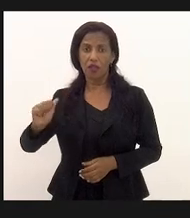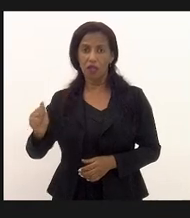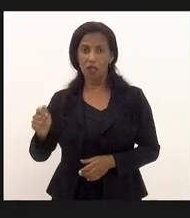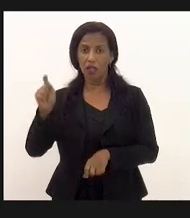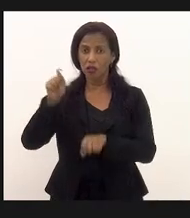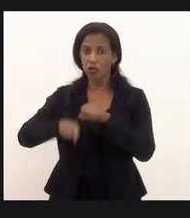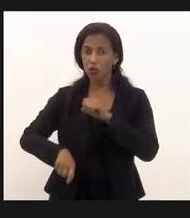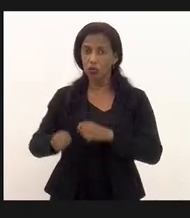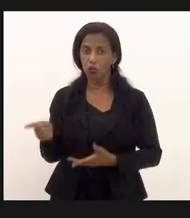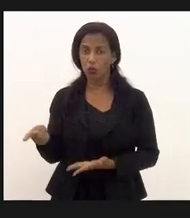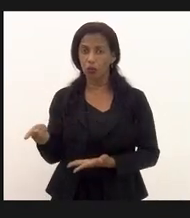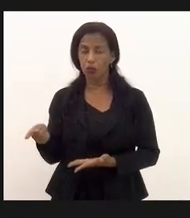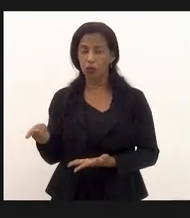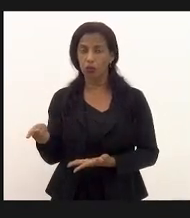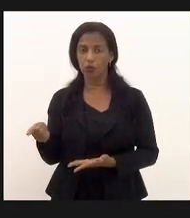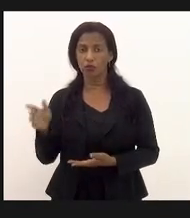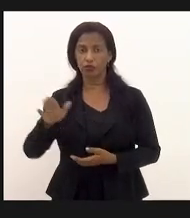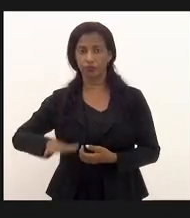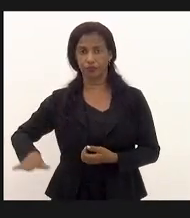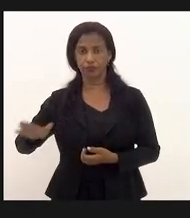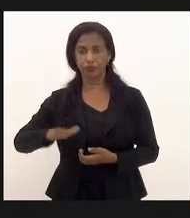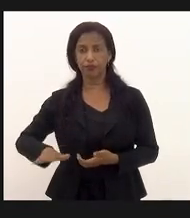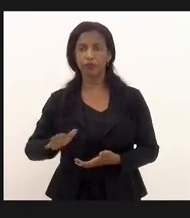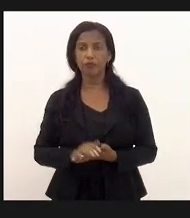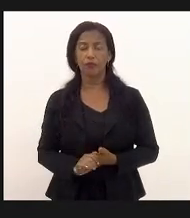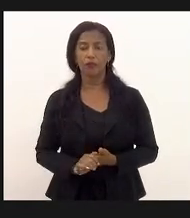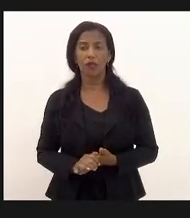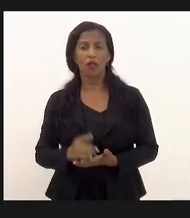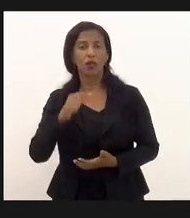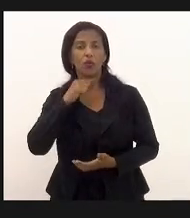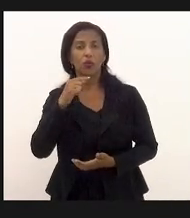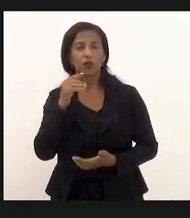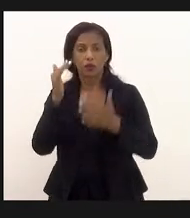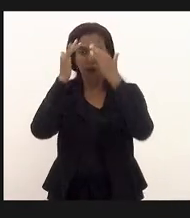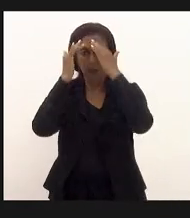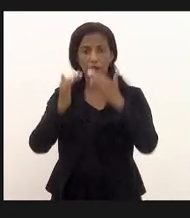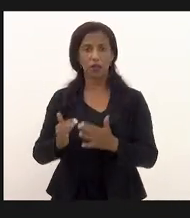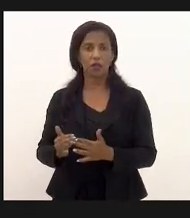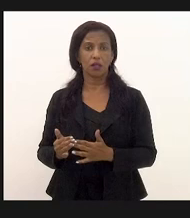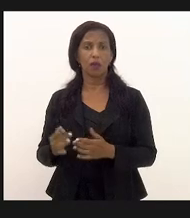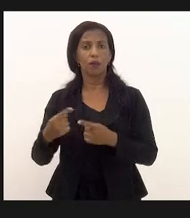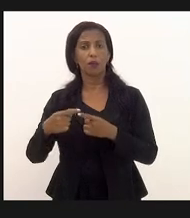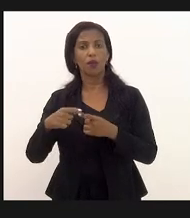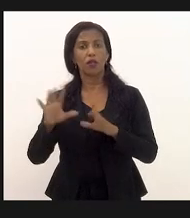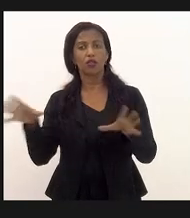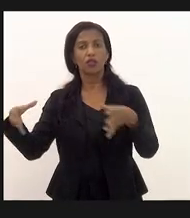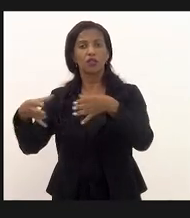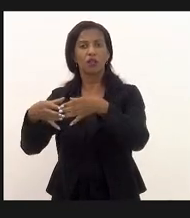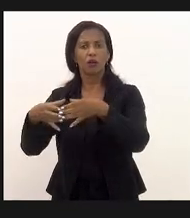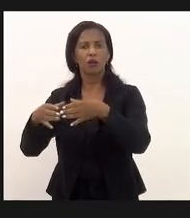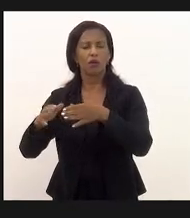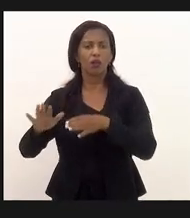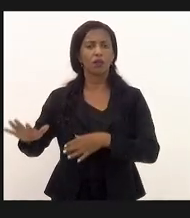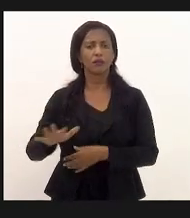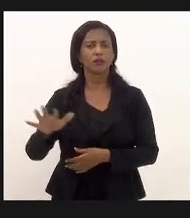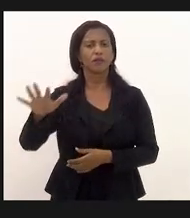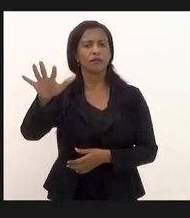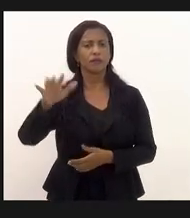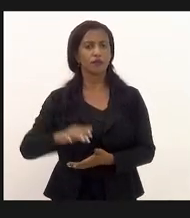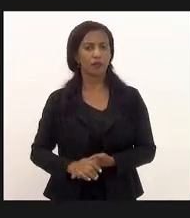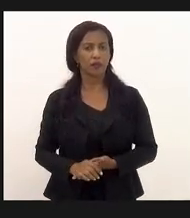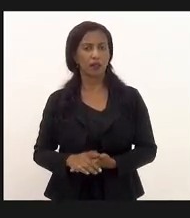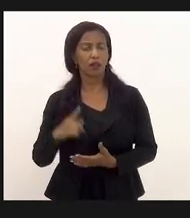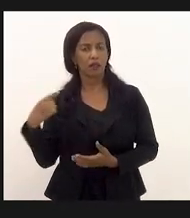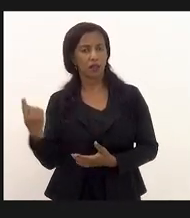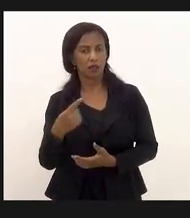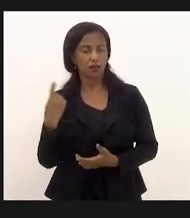estupro a vulneráveis que não se consegue cumprir porque eles estão em comunidades a gente